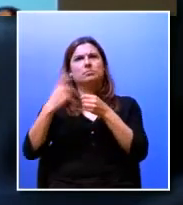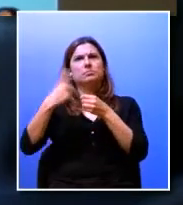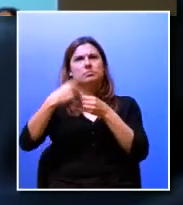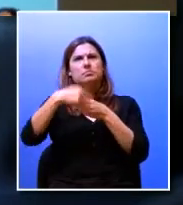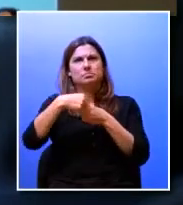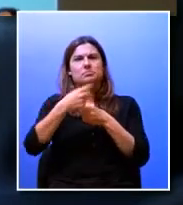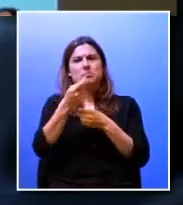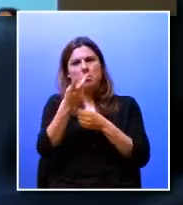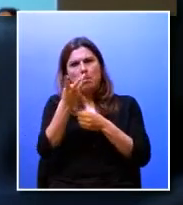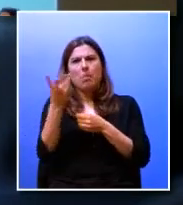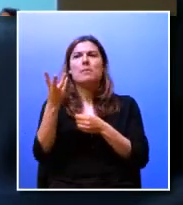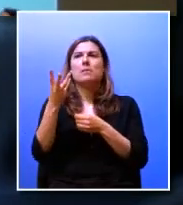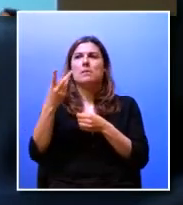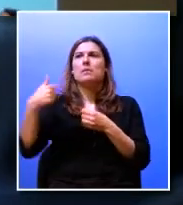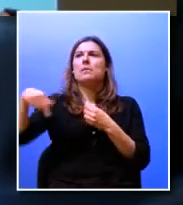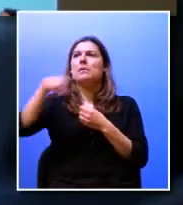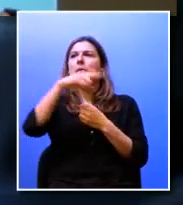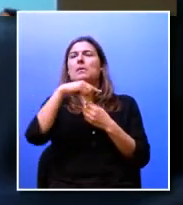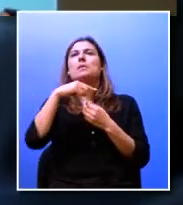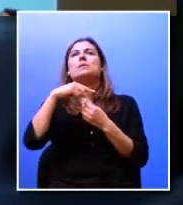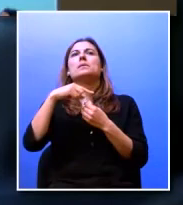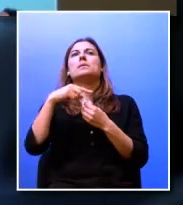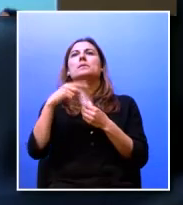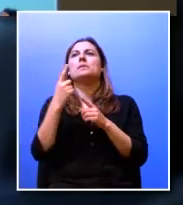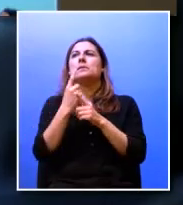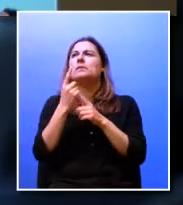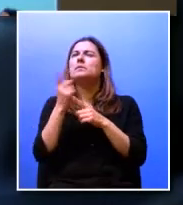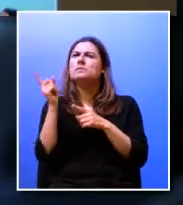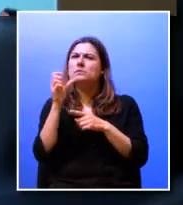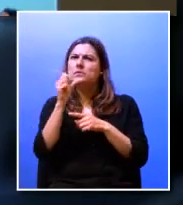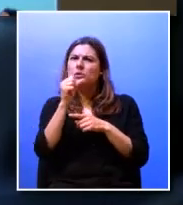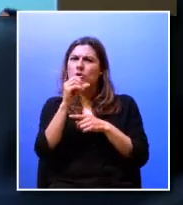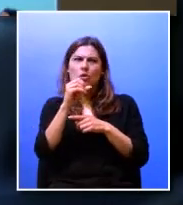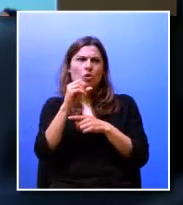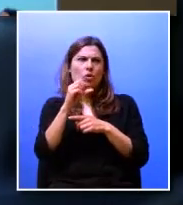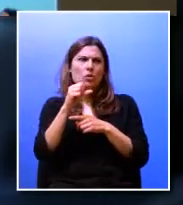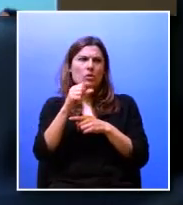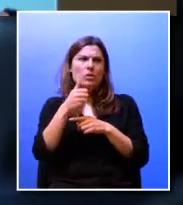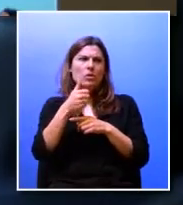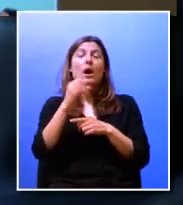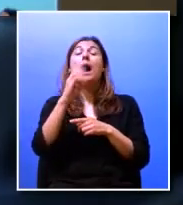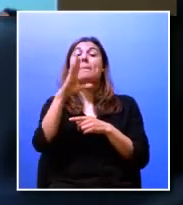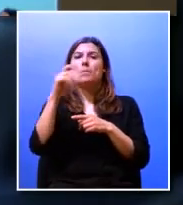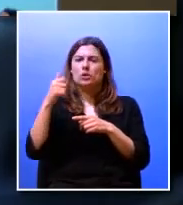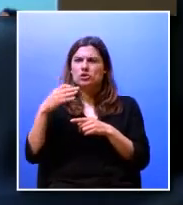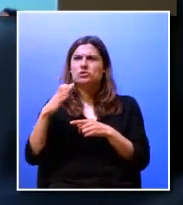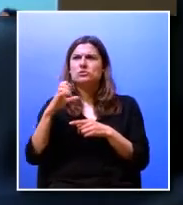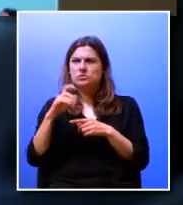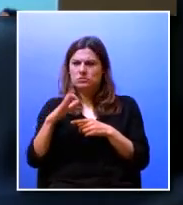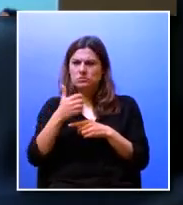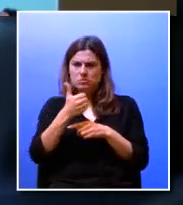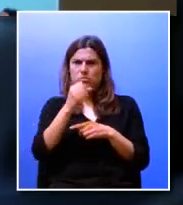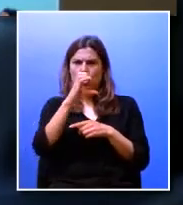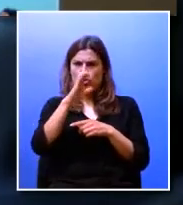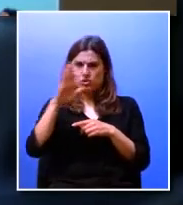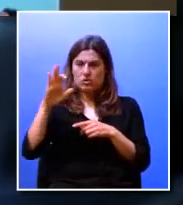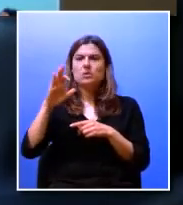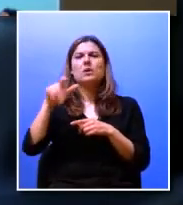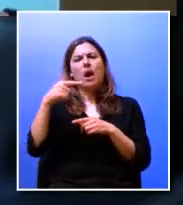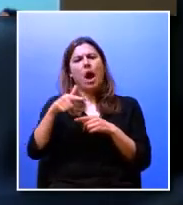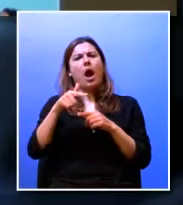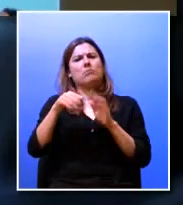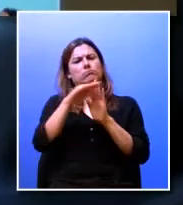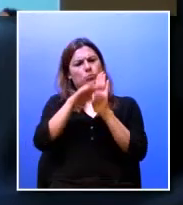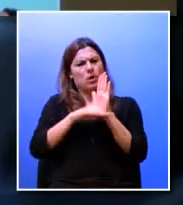digamos aos quais uma Bosch uma Renault grandes multinacionais que têm programas já muito estruturados já muito